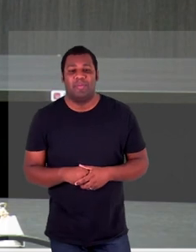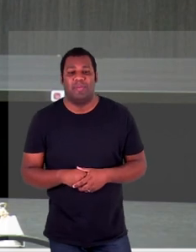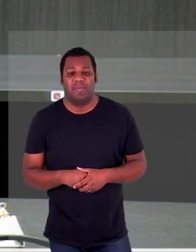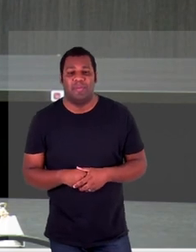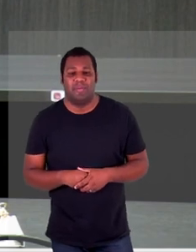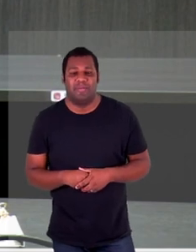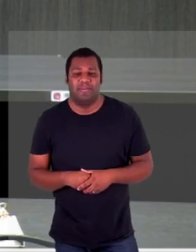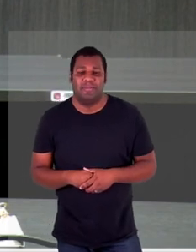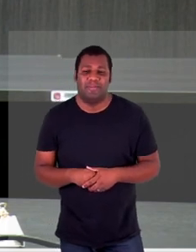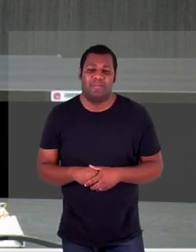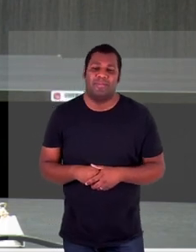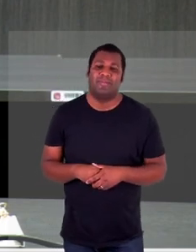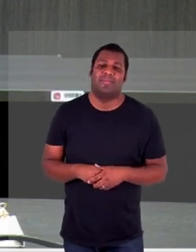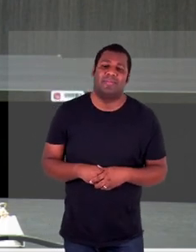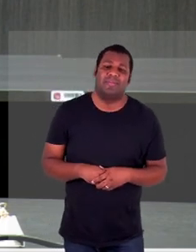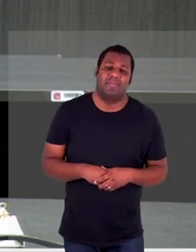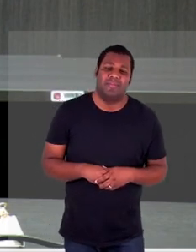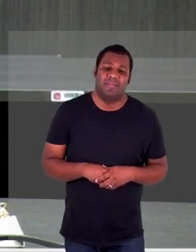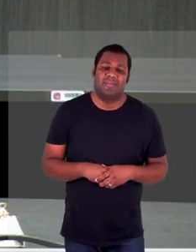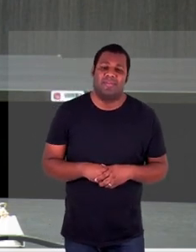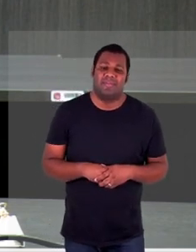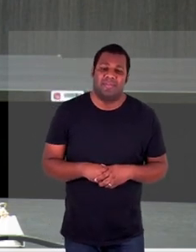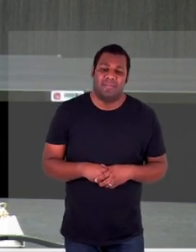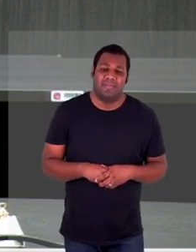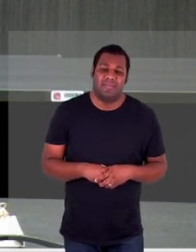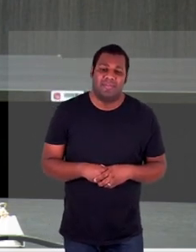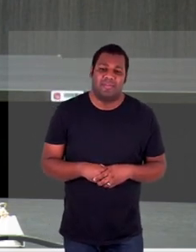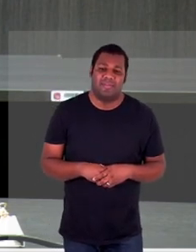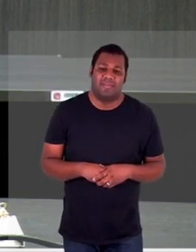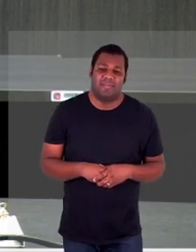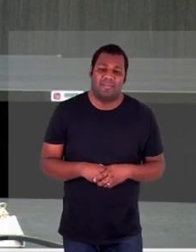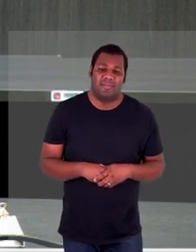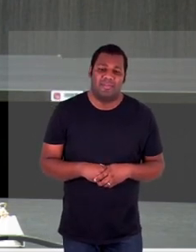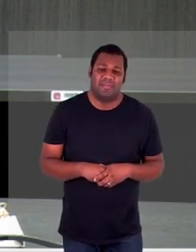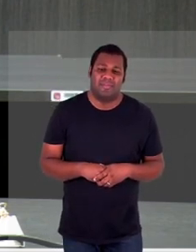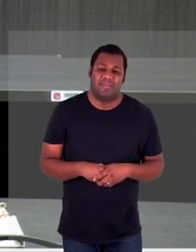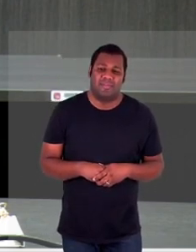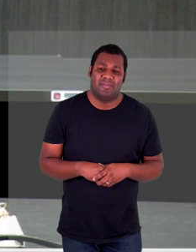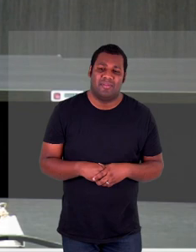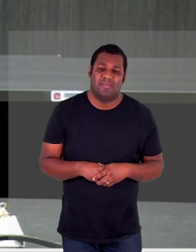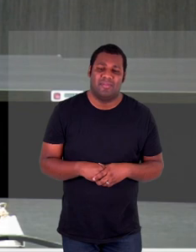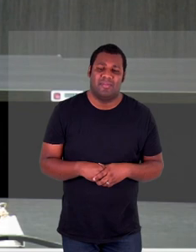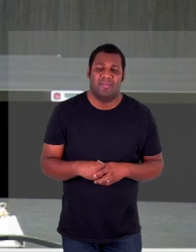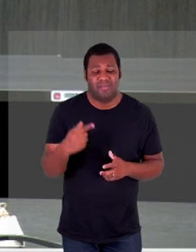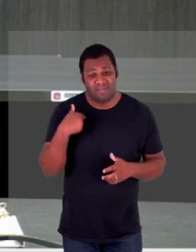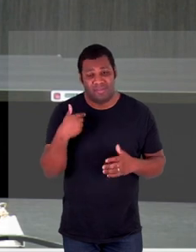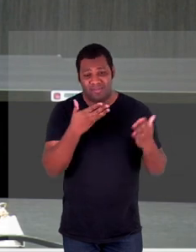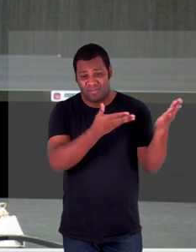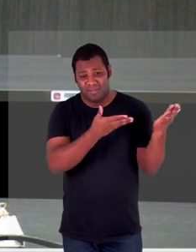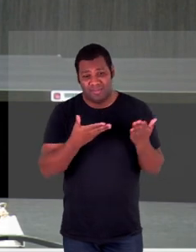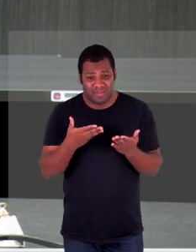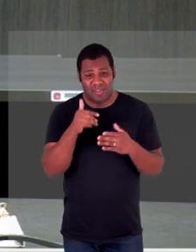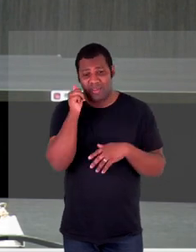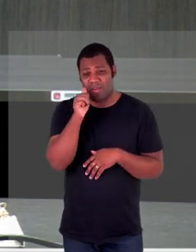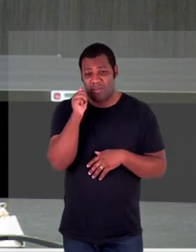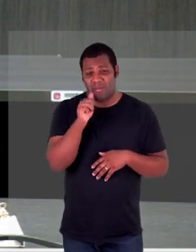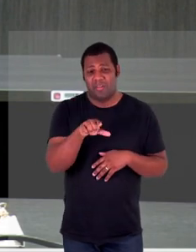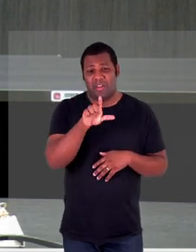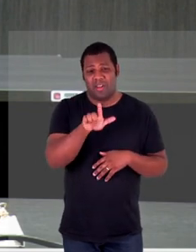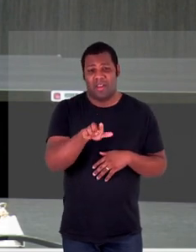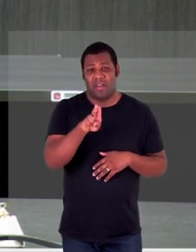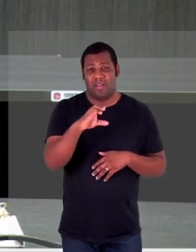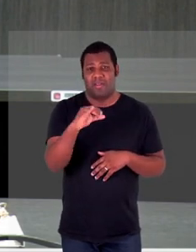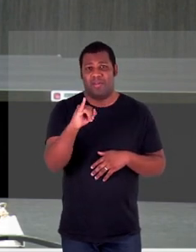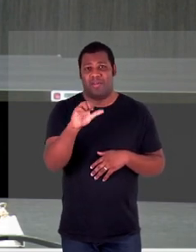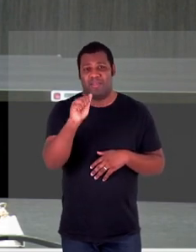tiverem uma observação para fazer diretamente sobre sua fala, eu já vou passar a palavra para a Luciana para que ela possa